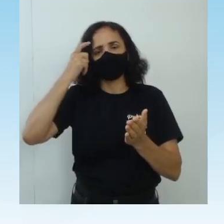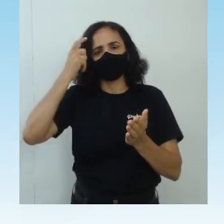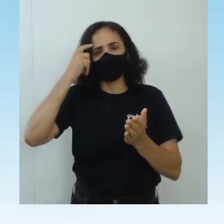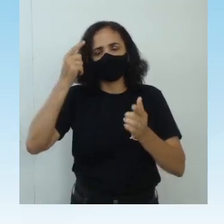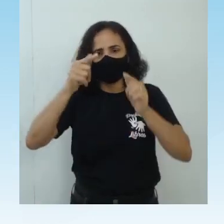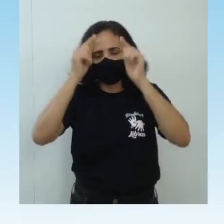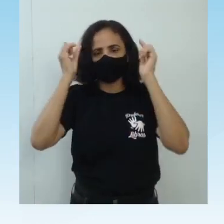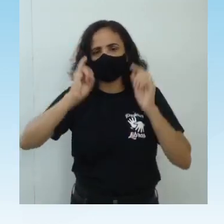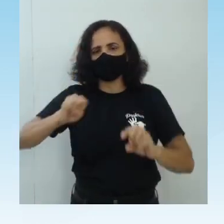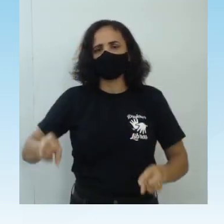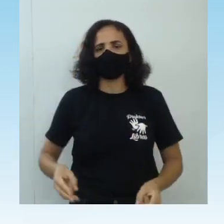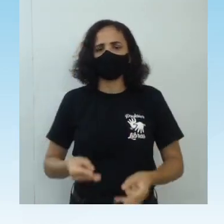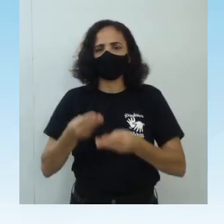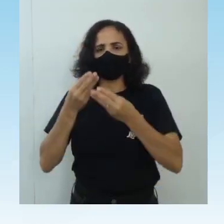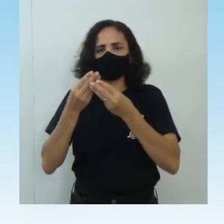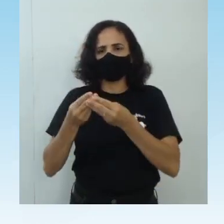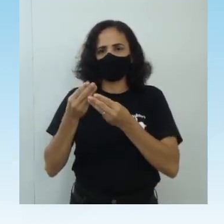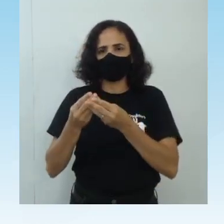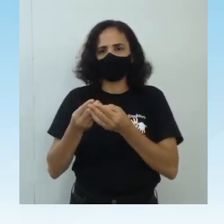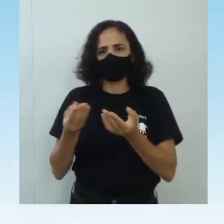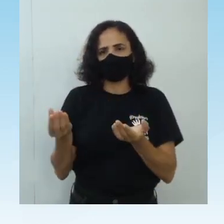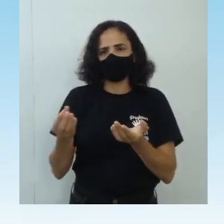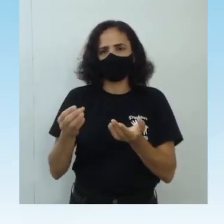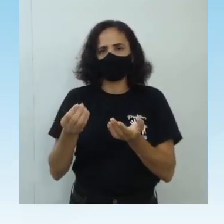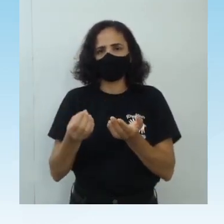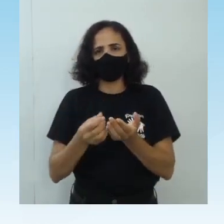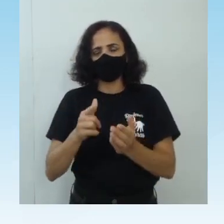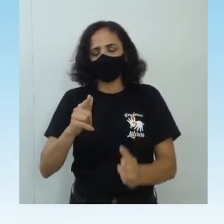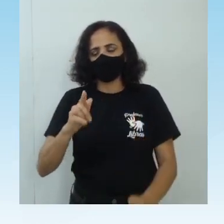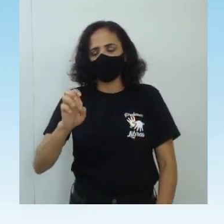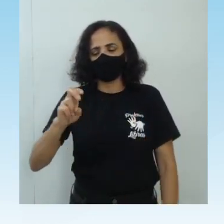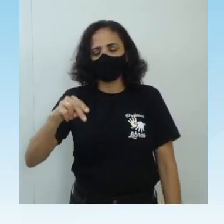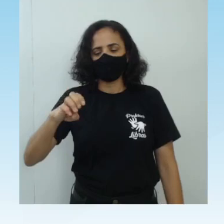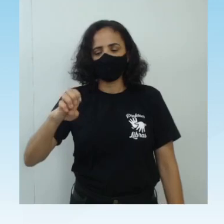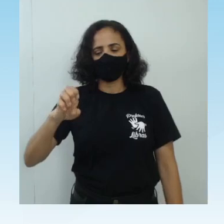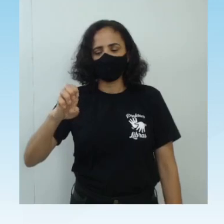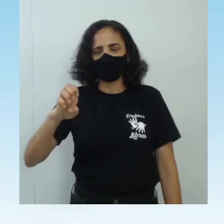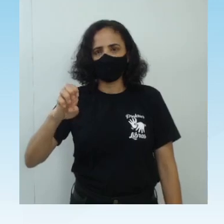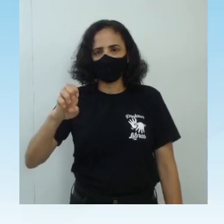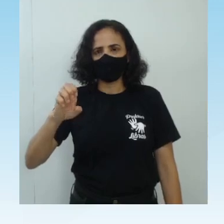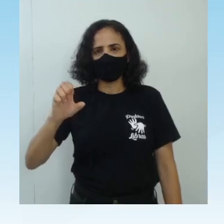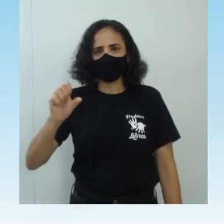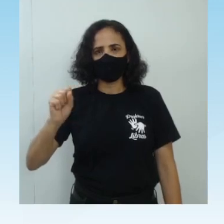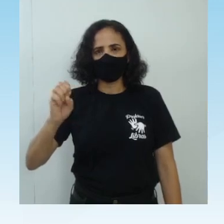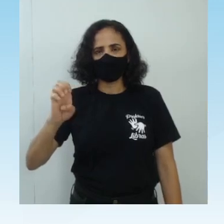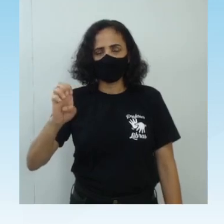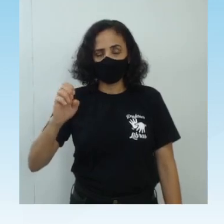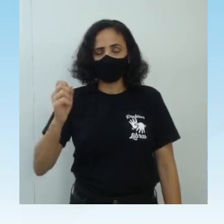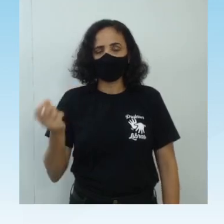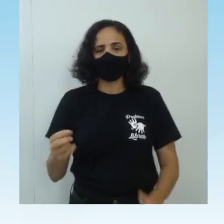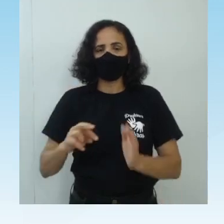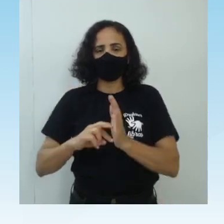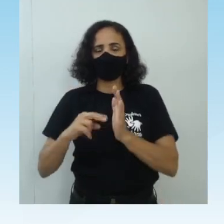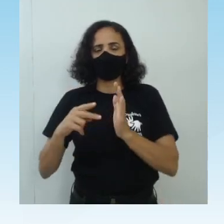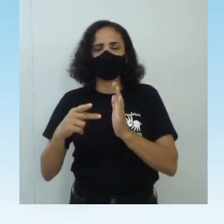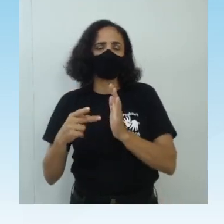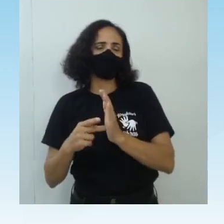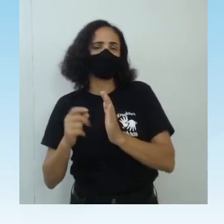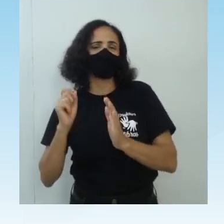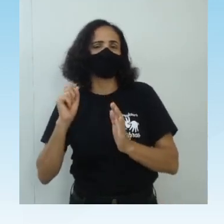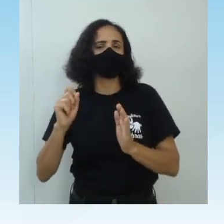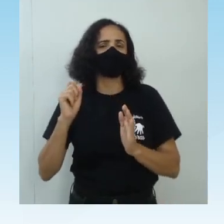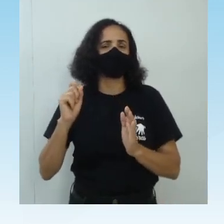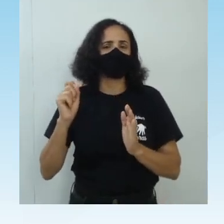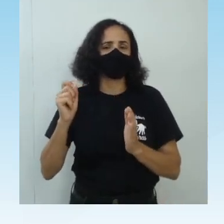judaico-cristão é a mesma palavra pra origem então é como se ele dissesse a origem do conhecimento filosófico pra que você possa